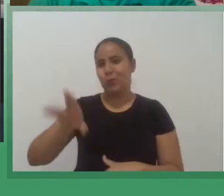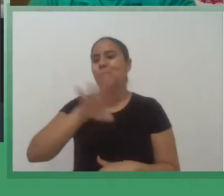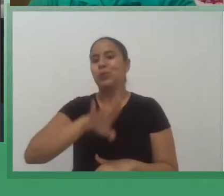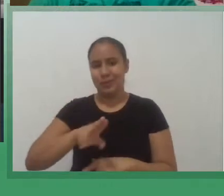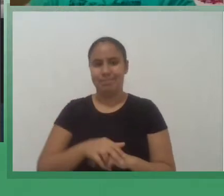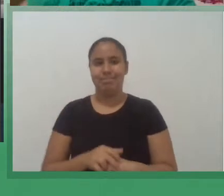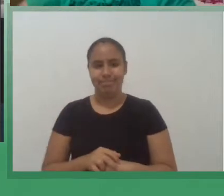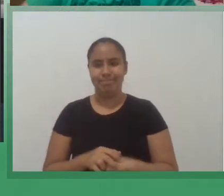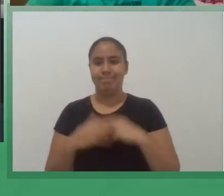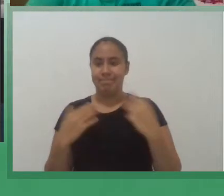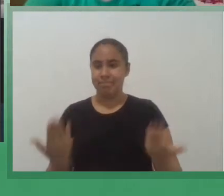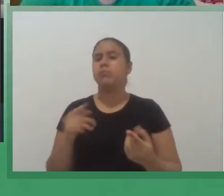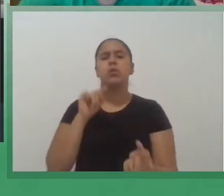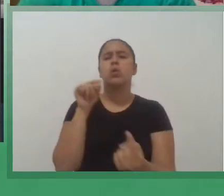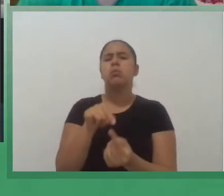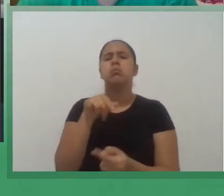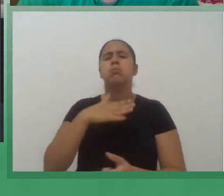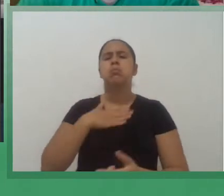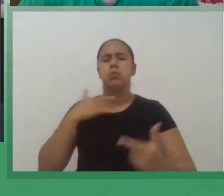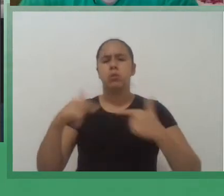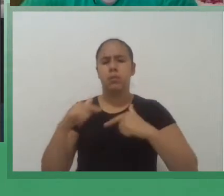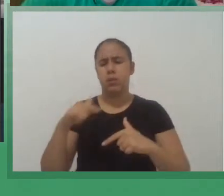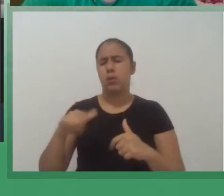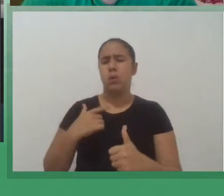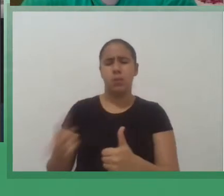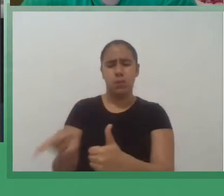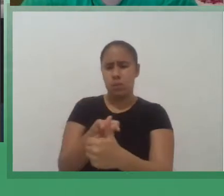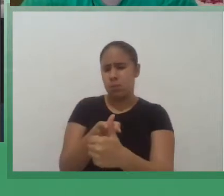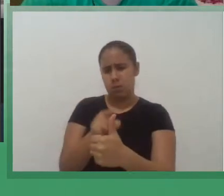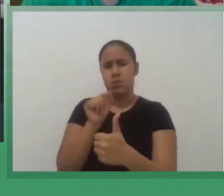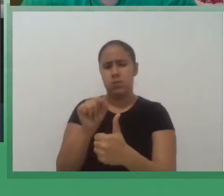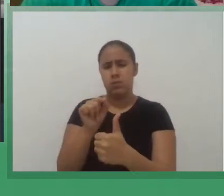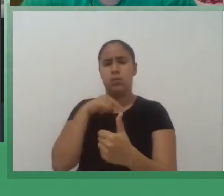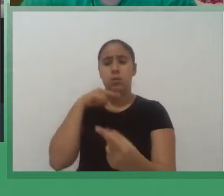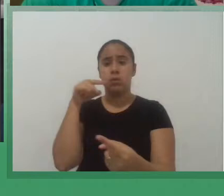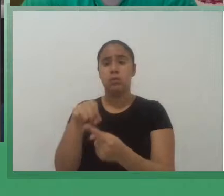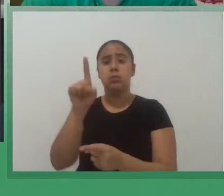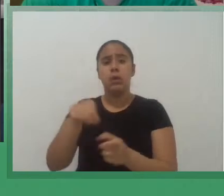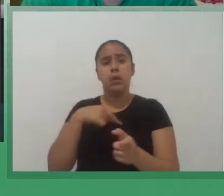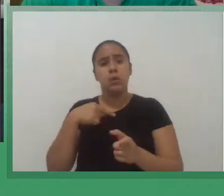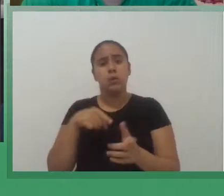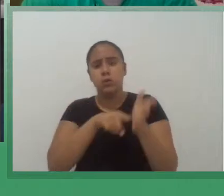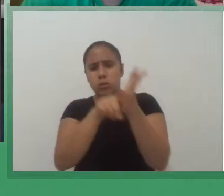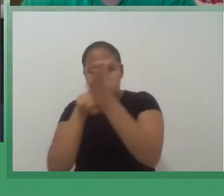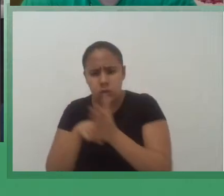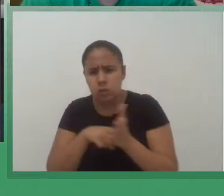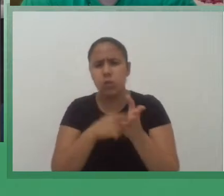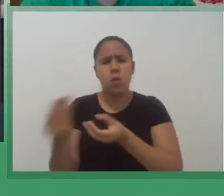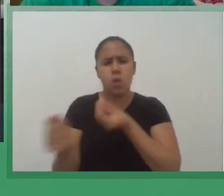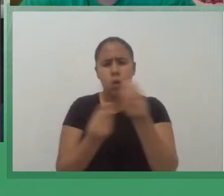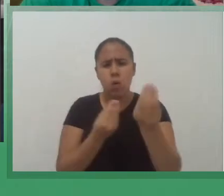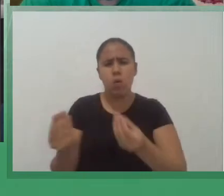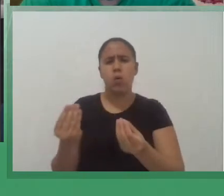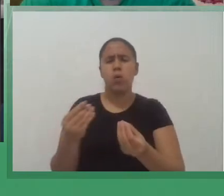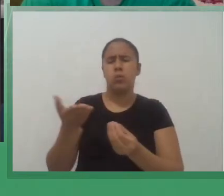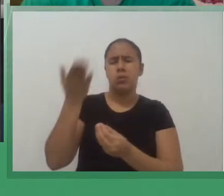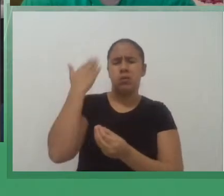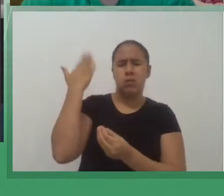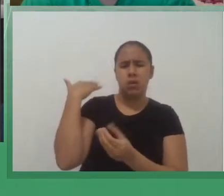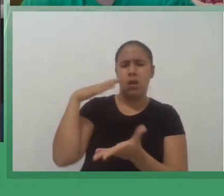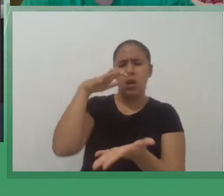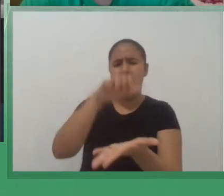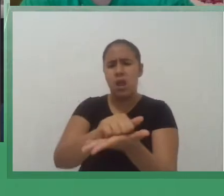então os objetivos pessoal o primeiro objetivo é investigar a potencialidade de registros fotográficos